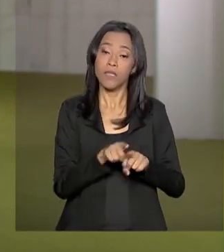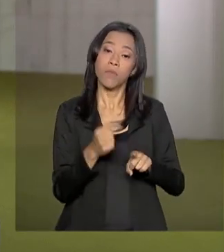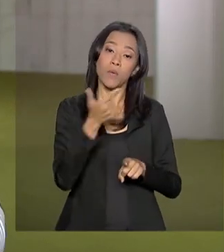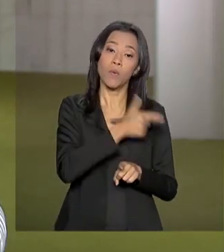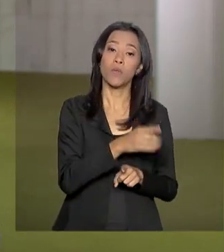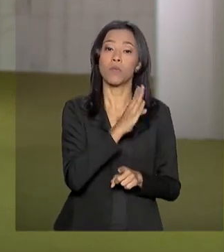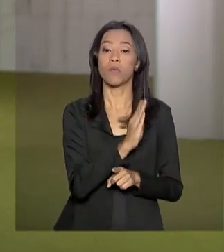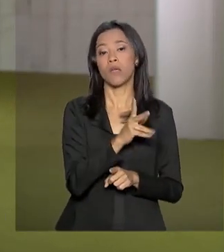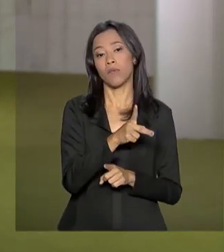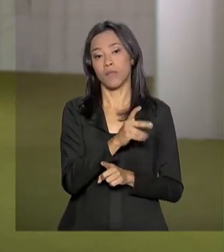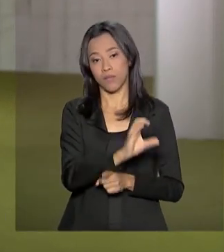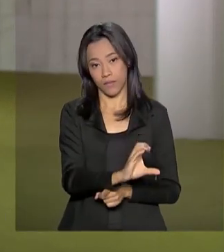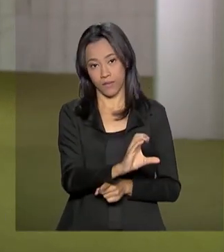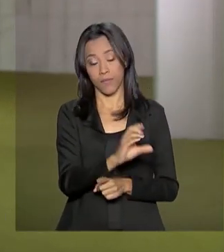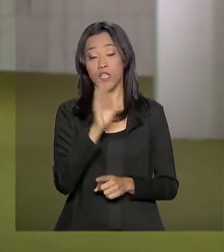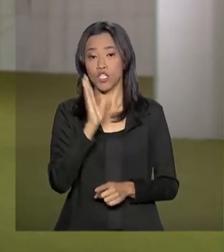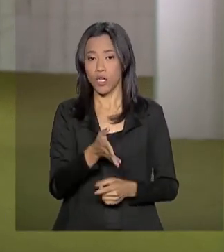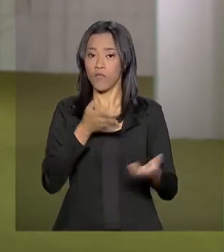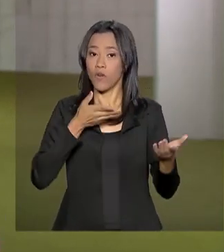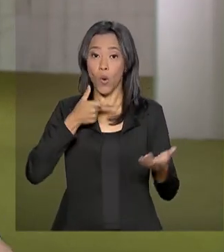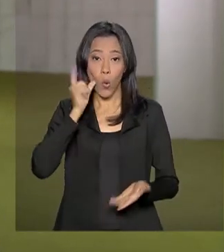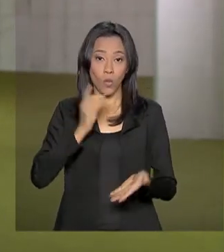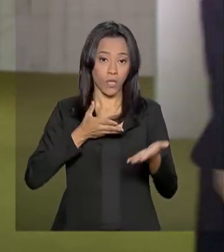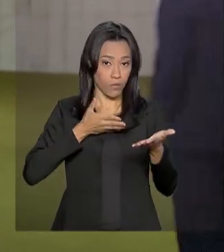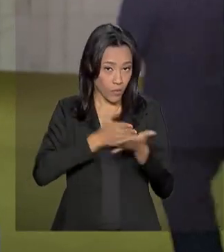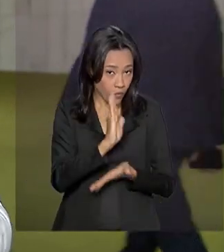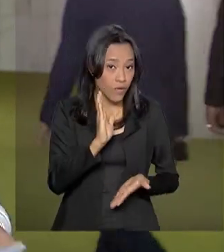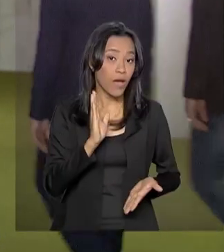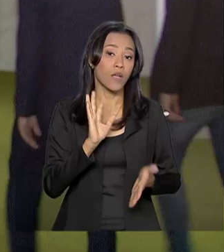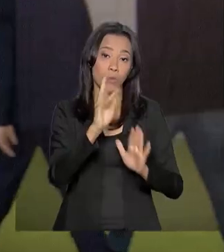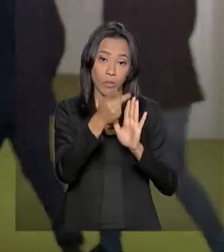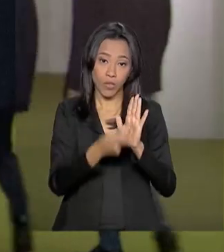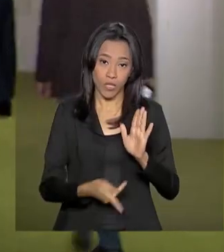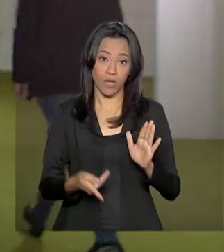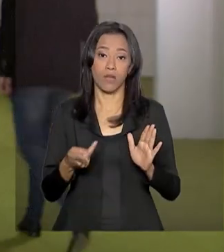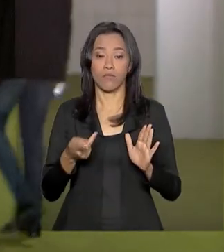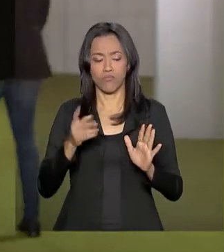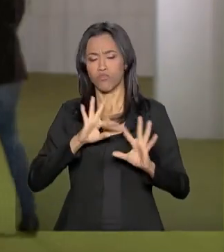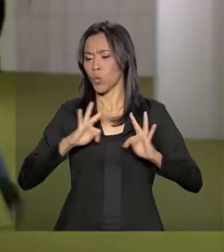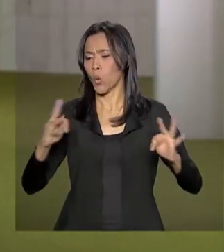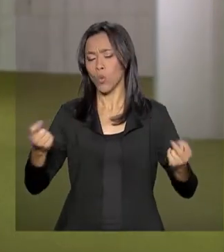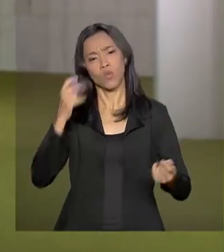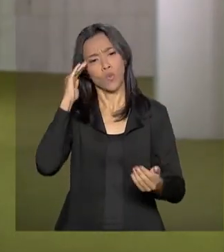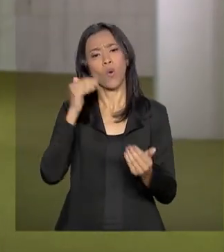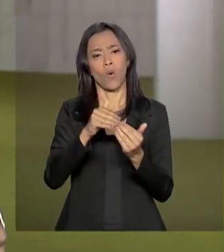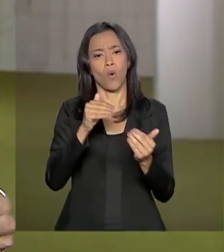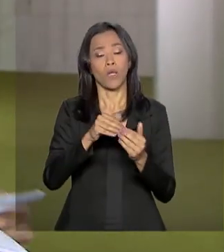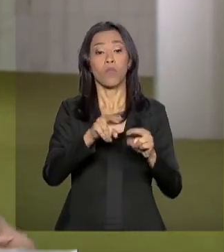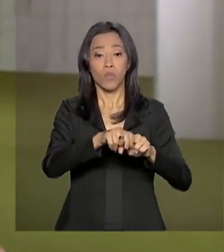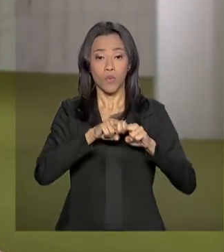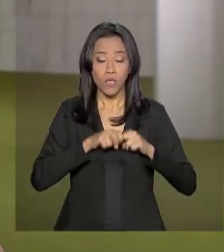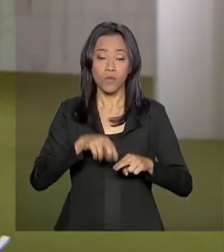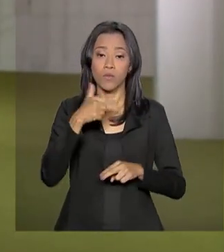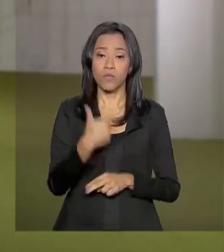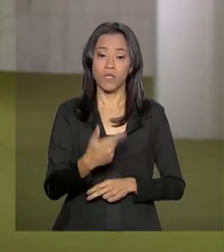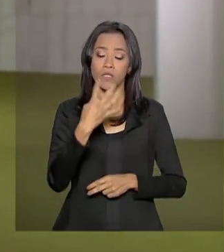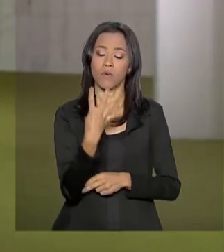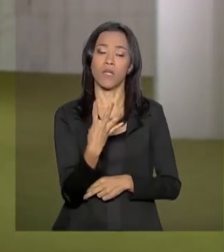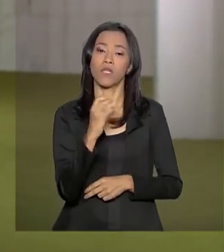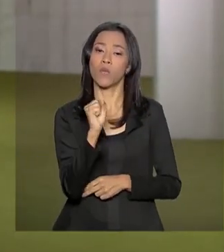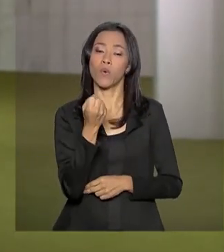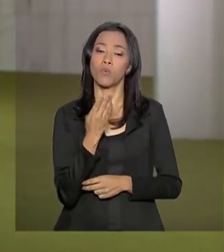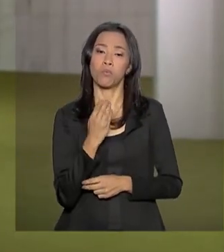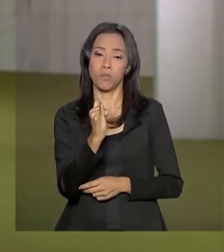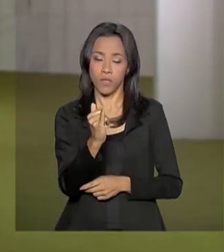continuada. Esse projeto foi aprovado ontem por unanimidade. Com isso, foi liberado o uso desses 248 bilhões de